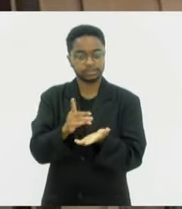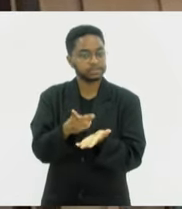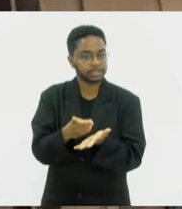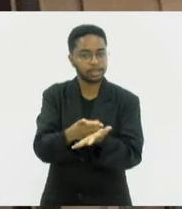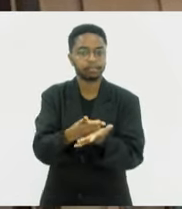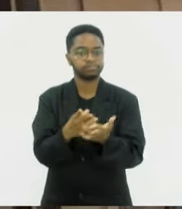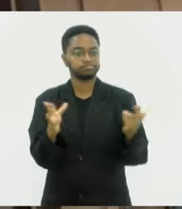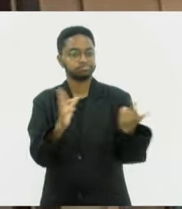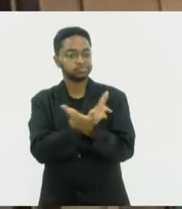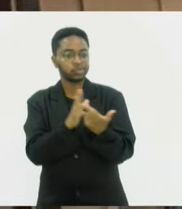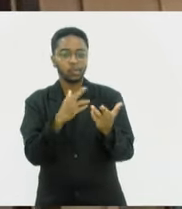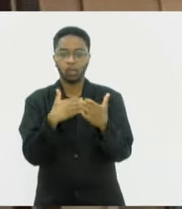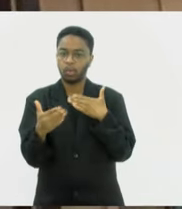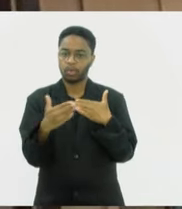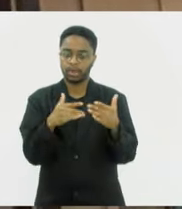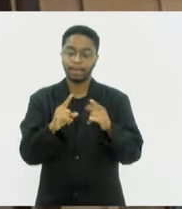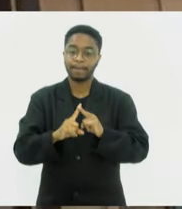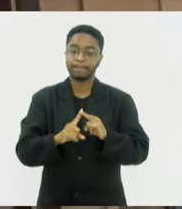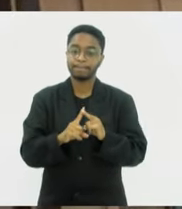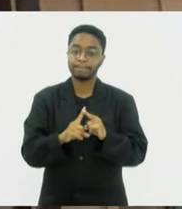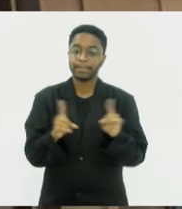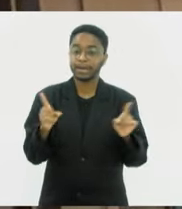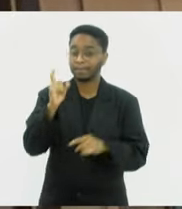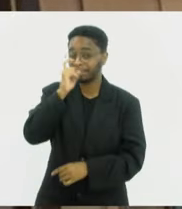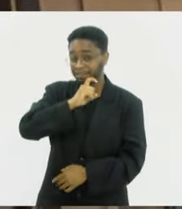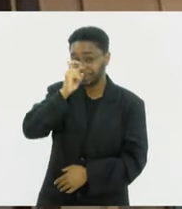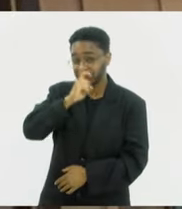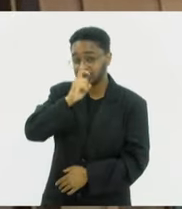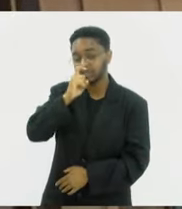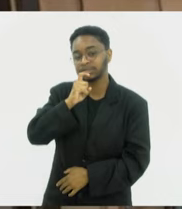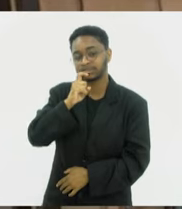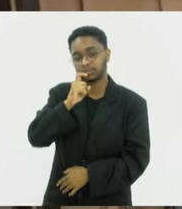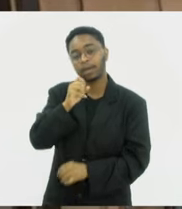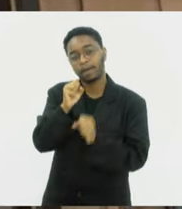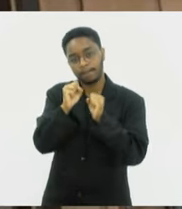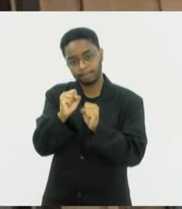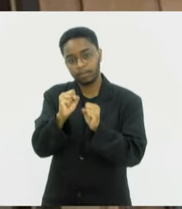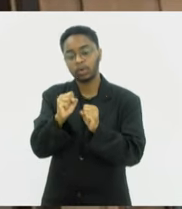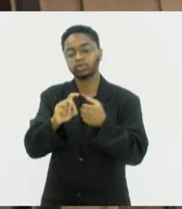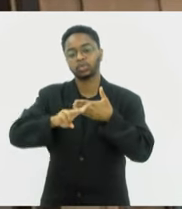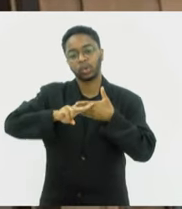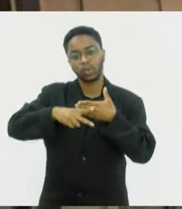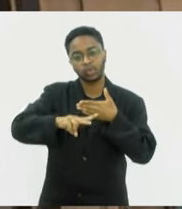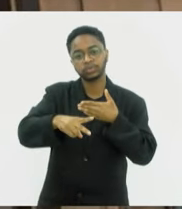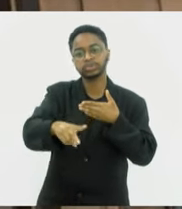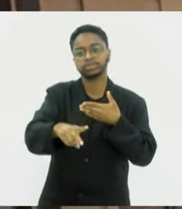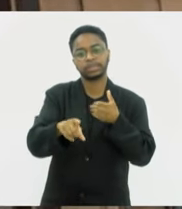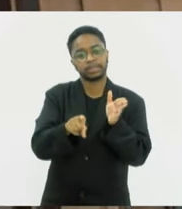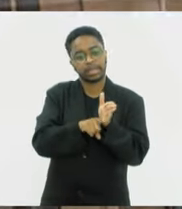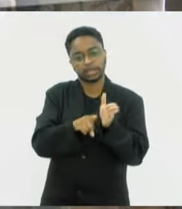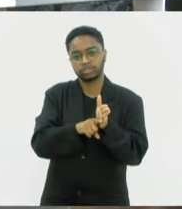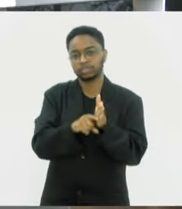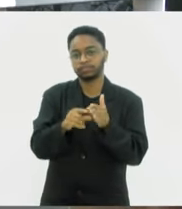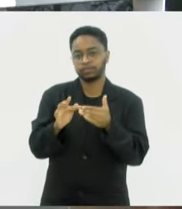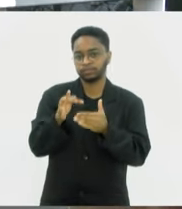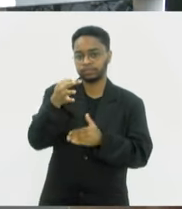pessoais quanto profissionais e as mentiras, elas podem trazer consequências de longo prazo.